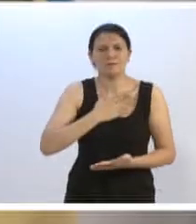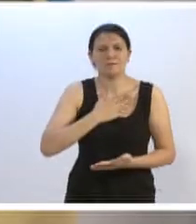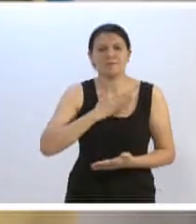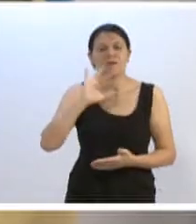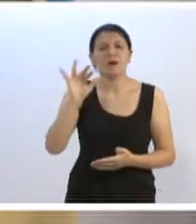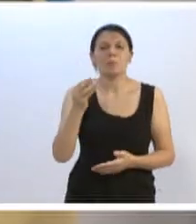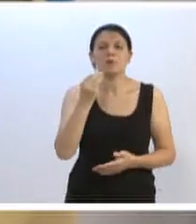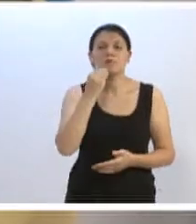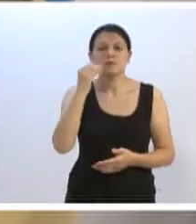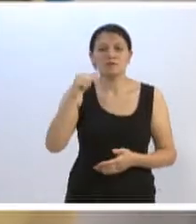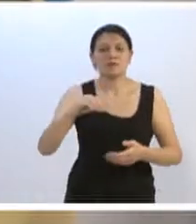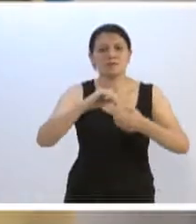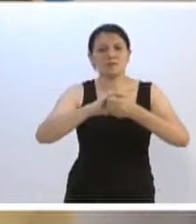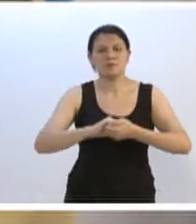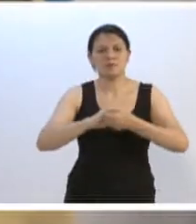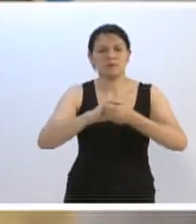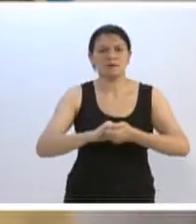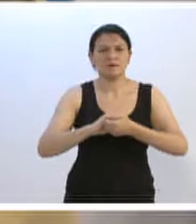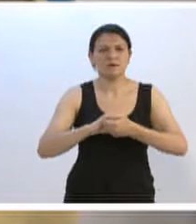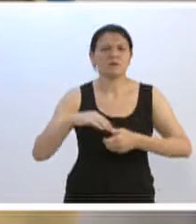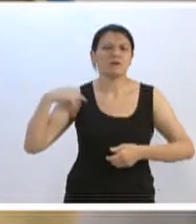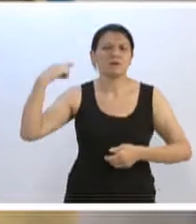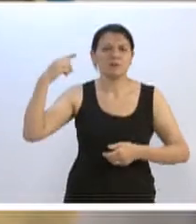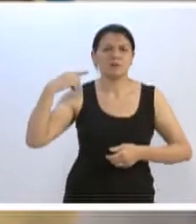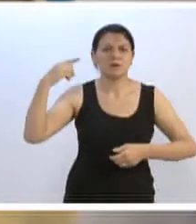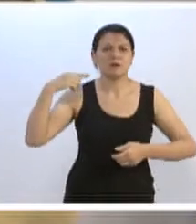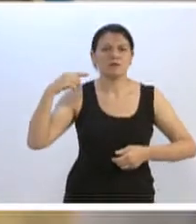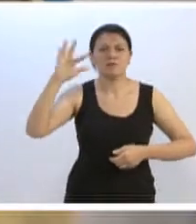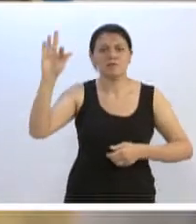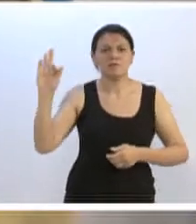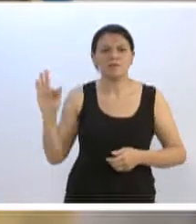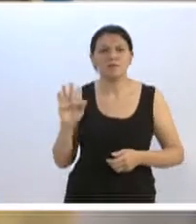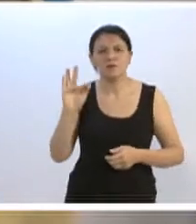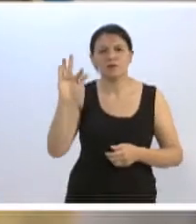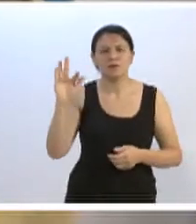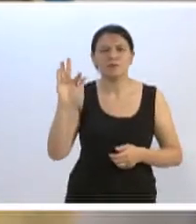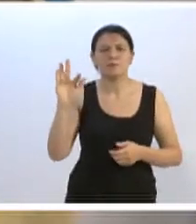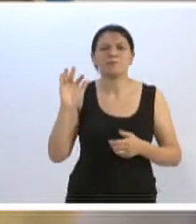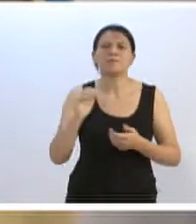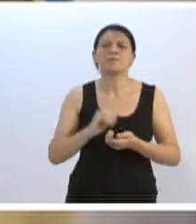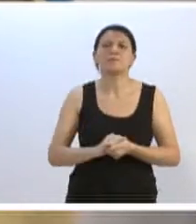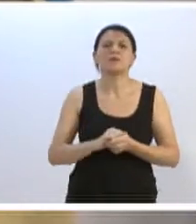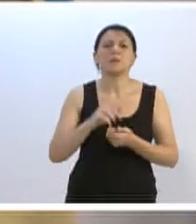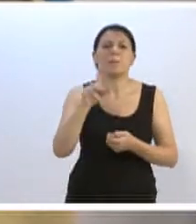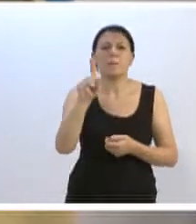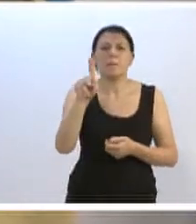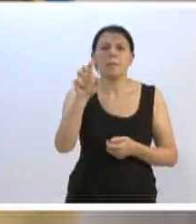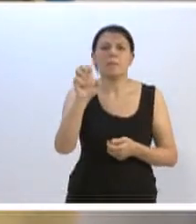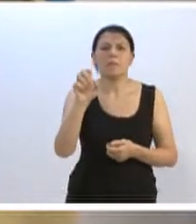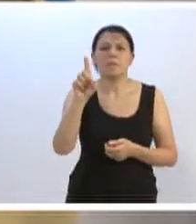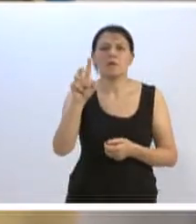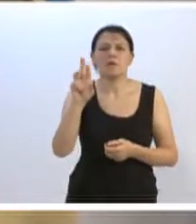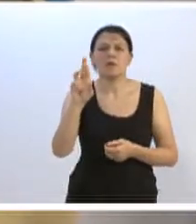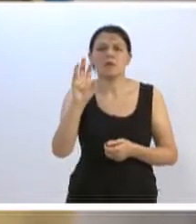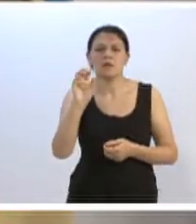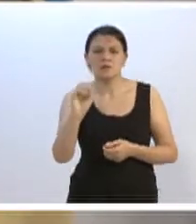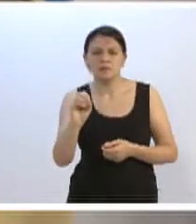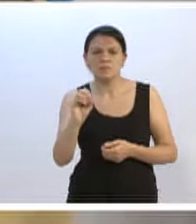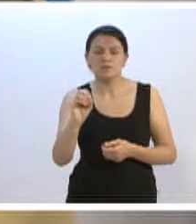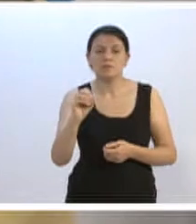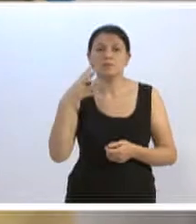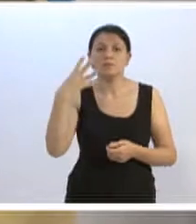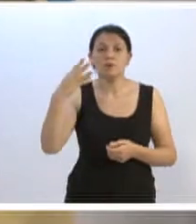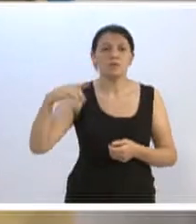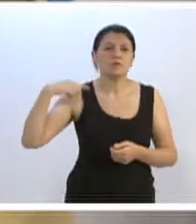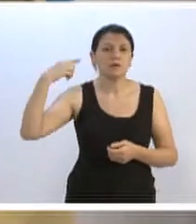para parabenizar o deputado federal Pedro Kizai, por sua reeleição com expressiva votação, os quatro deputados estaduais eleitos do nosso